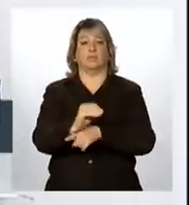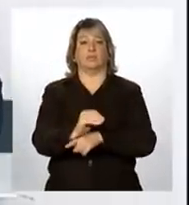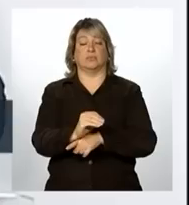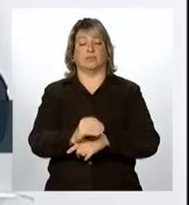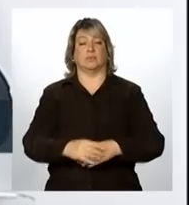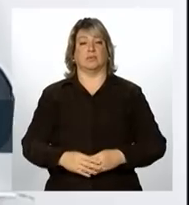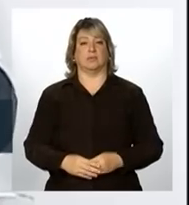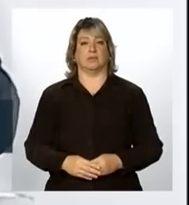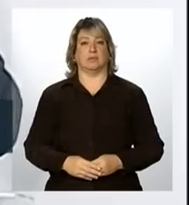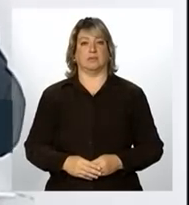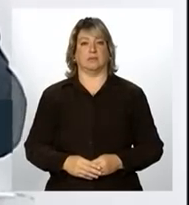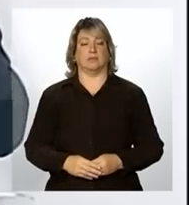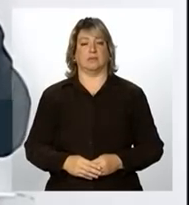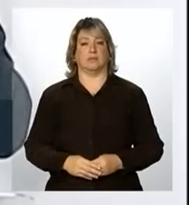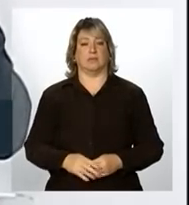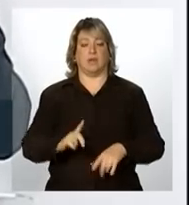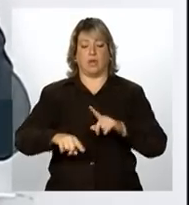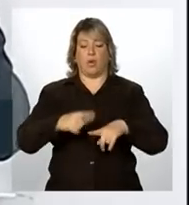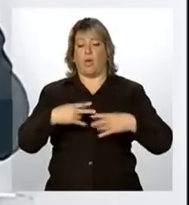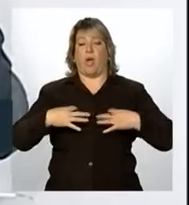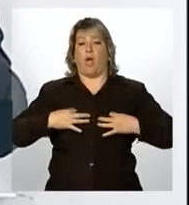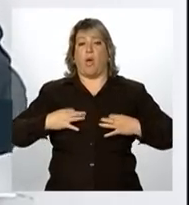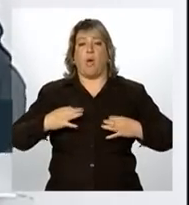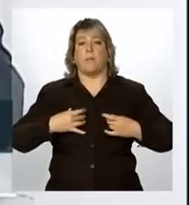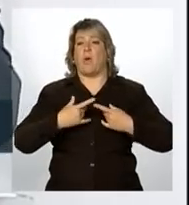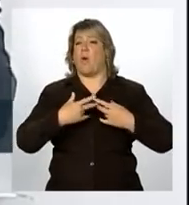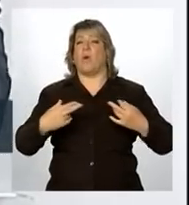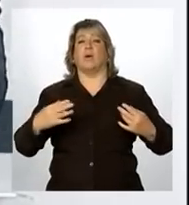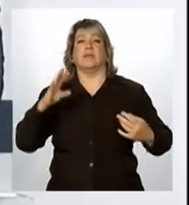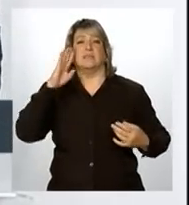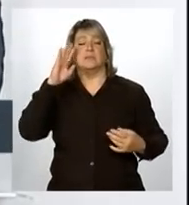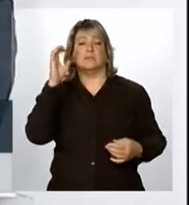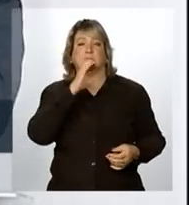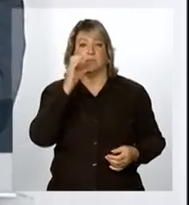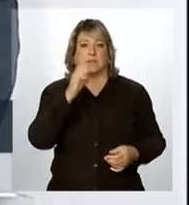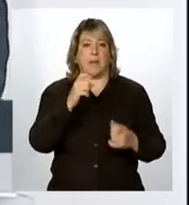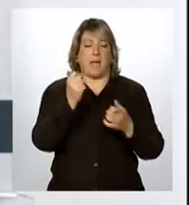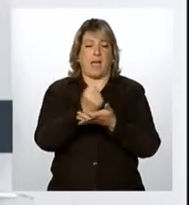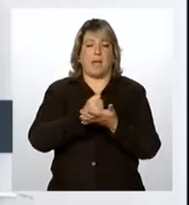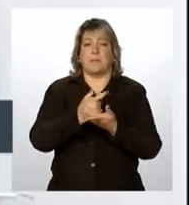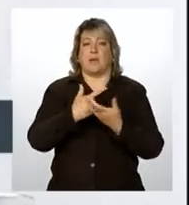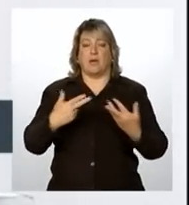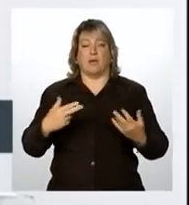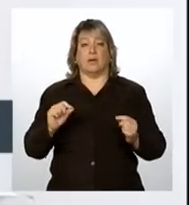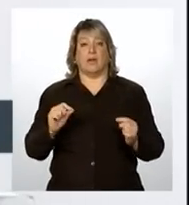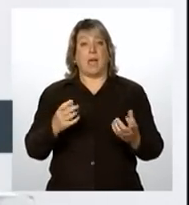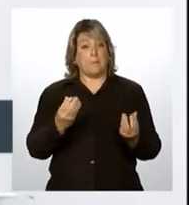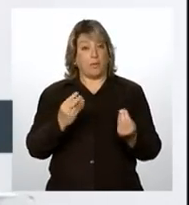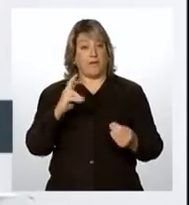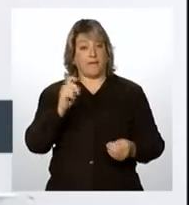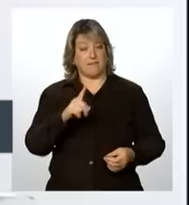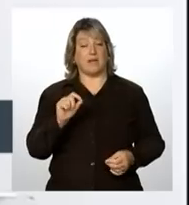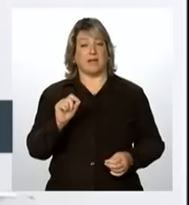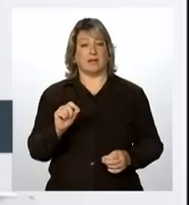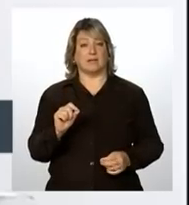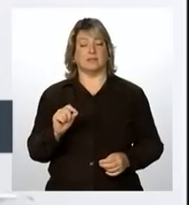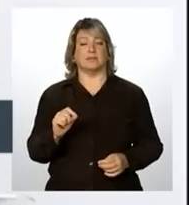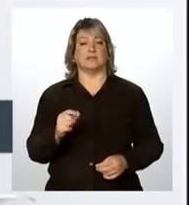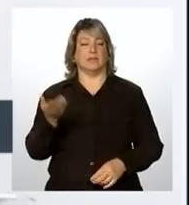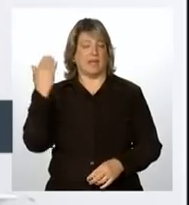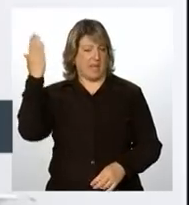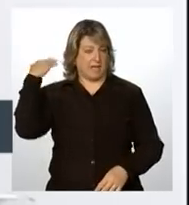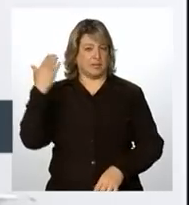com materiais de primeira necessidade e muitas vezes era comum ocorrer que a